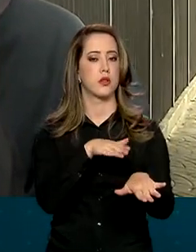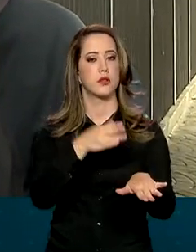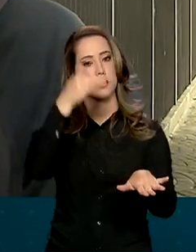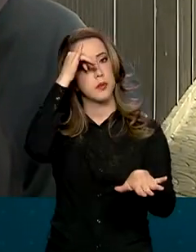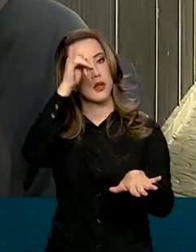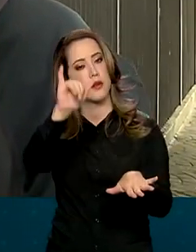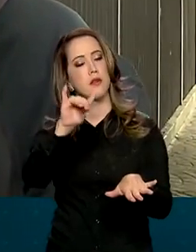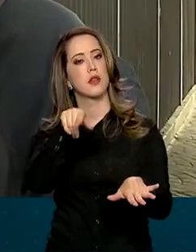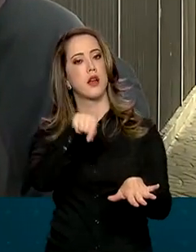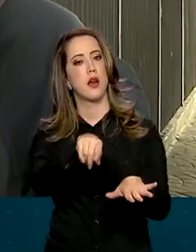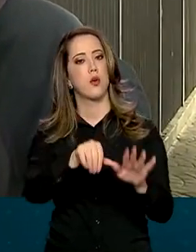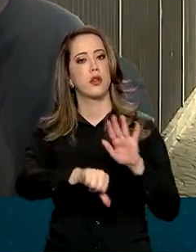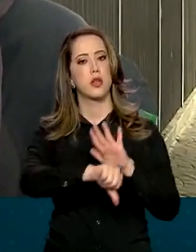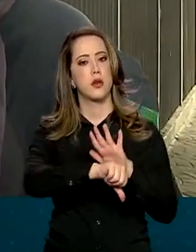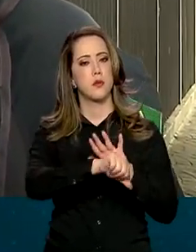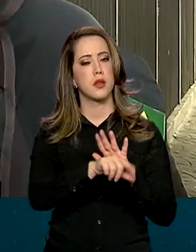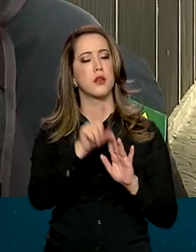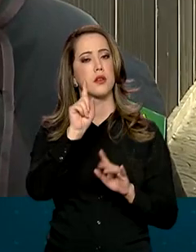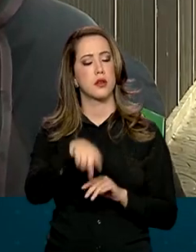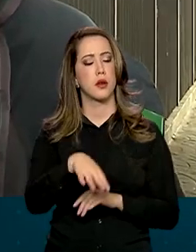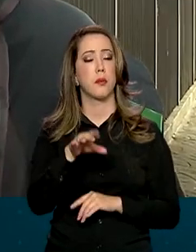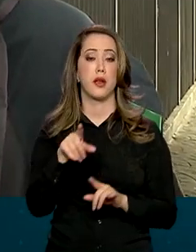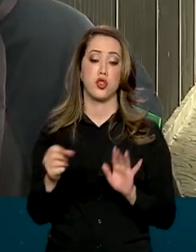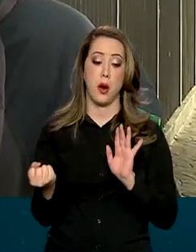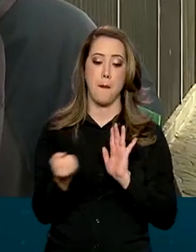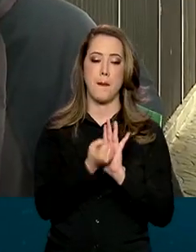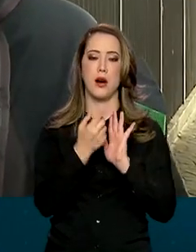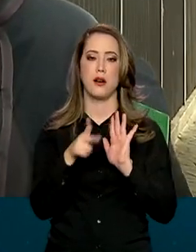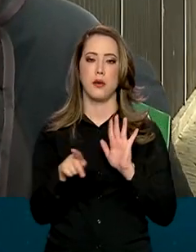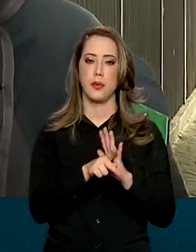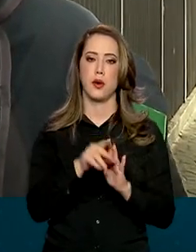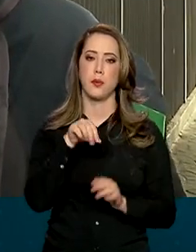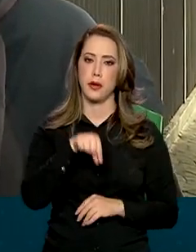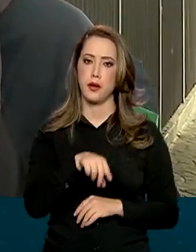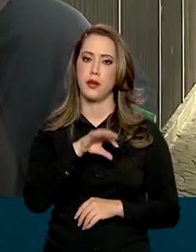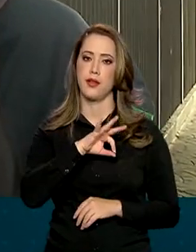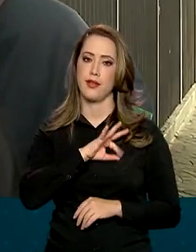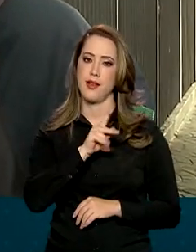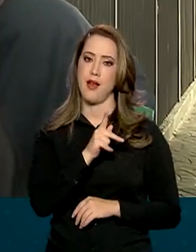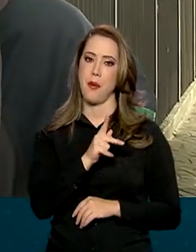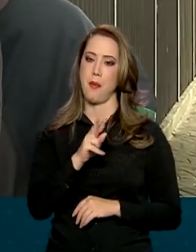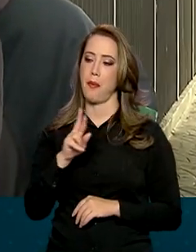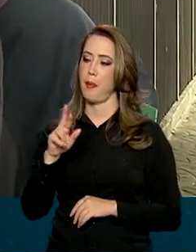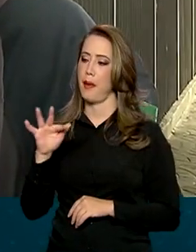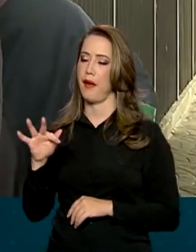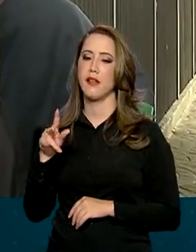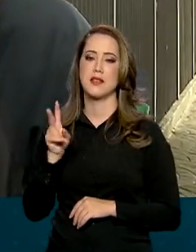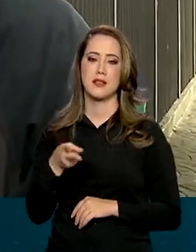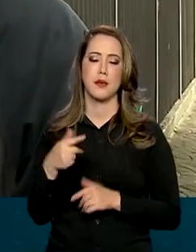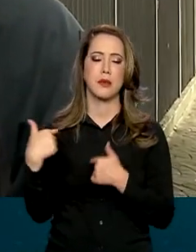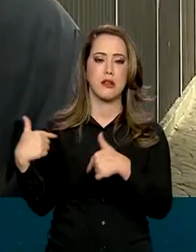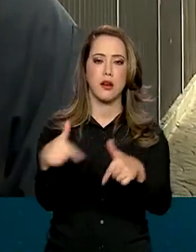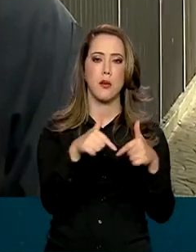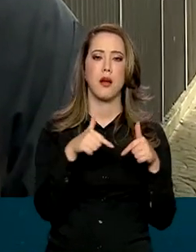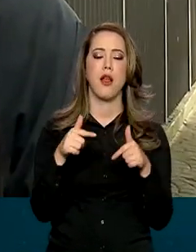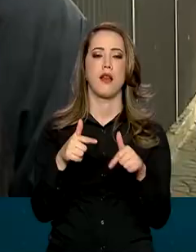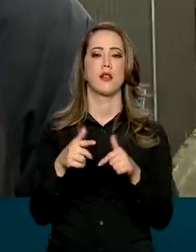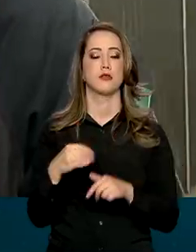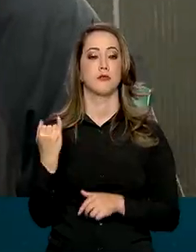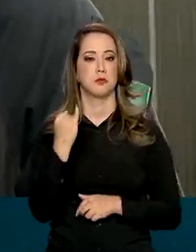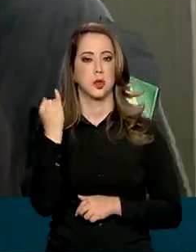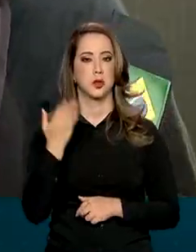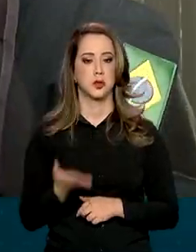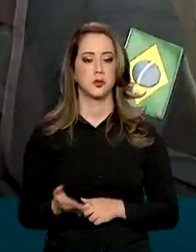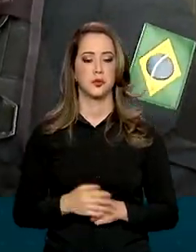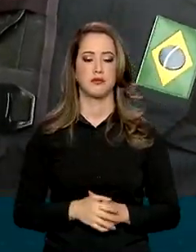combate à criminalidade, que já é uma marca da Polícia Rodoviária Federal, é trabalhado com muita força também nesses períodos.